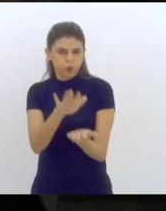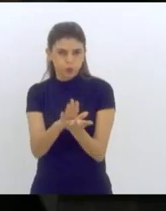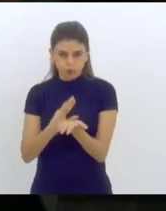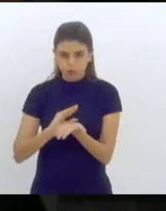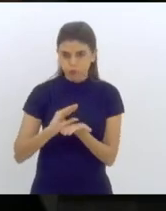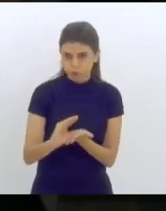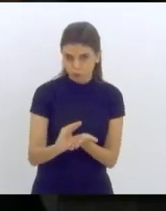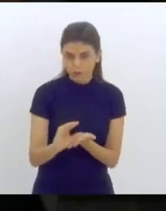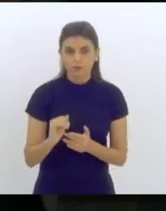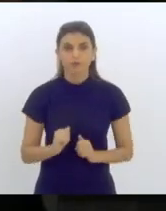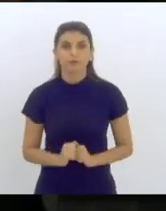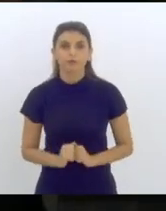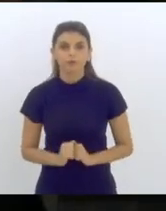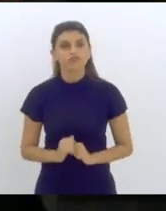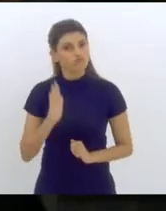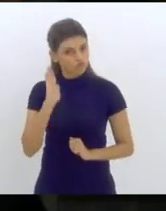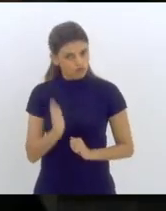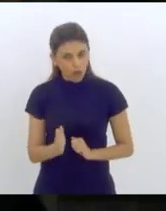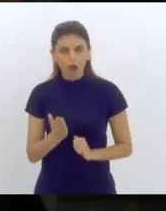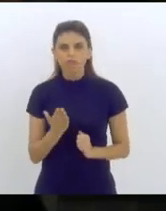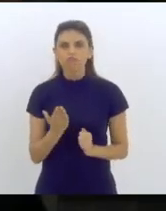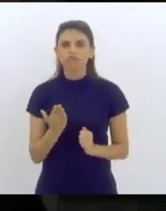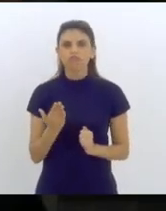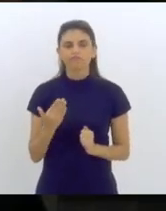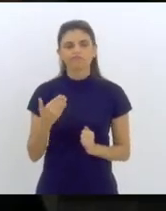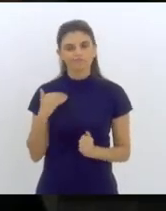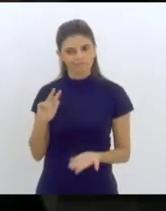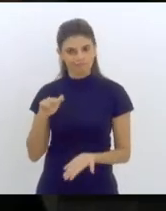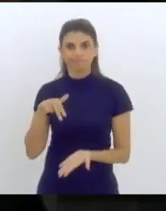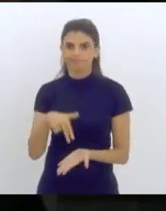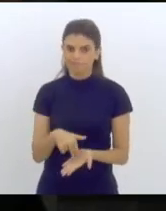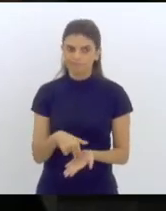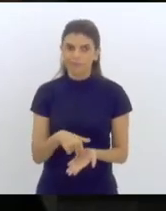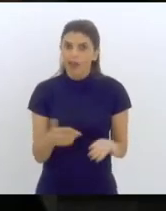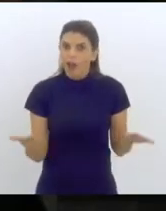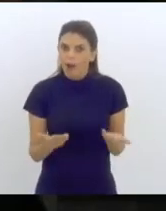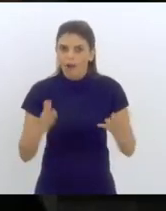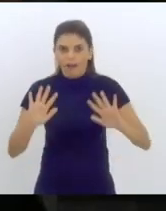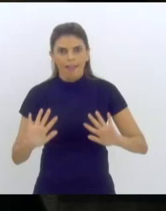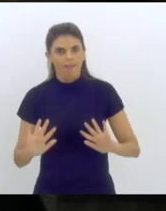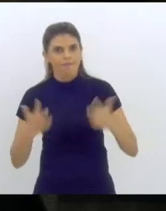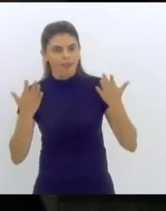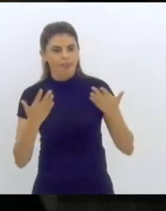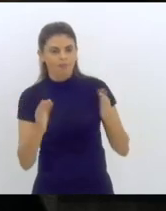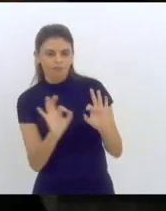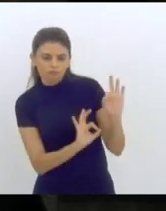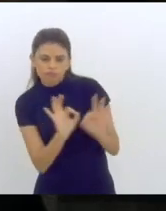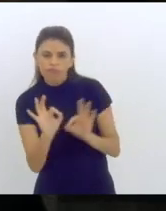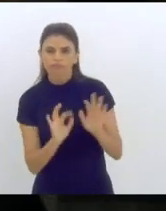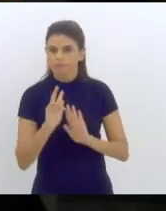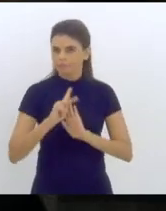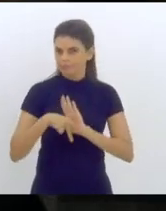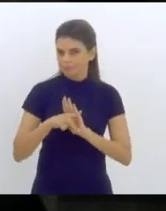dito isso, este plano estratégico de desenvolvimento econômico e social